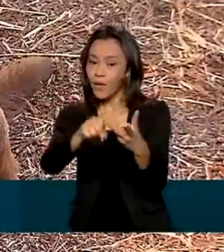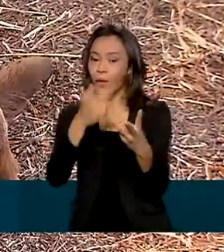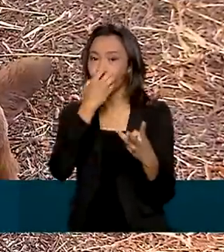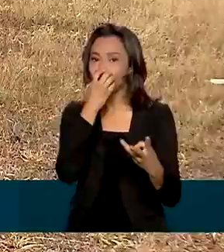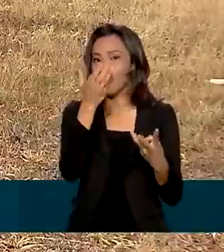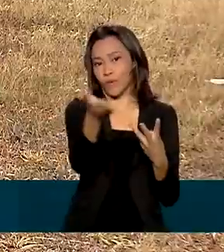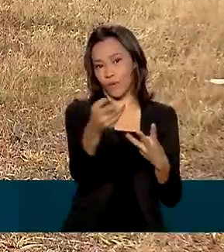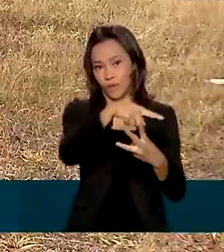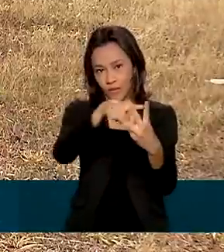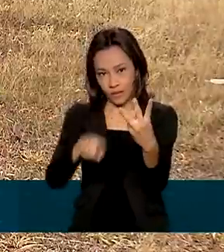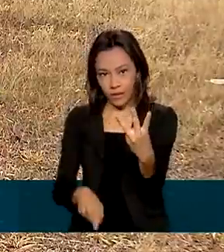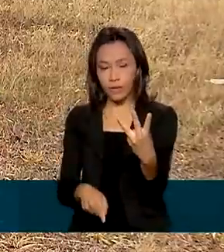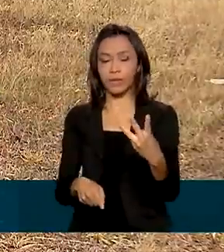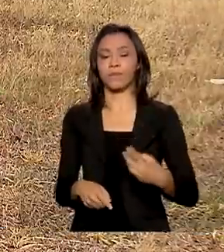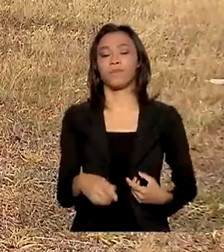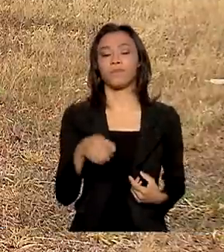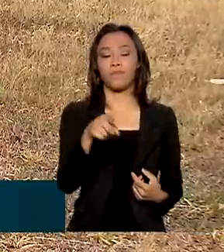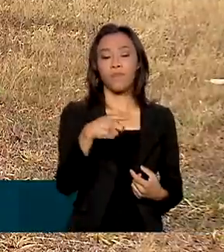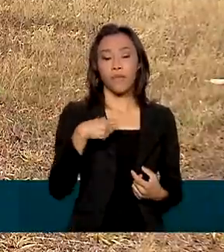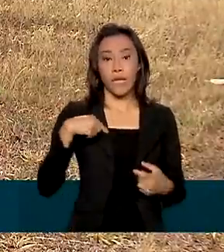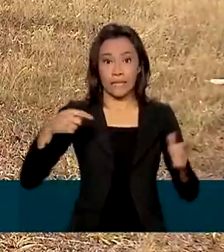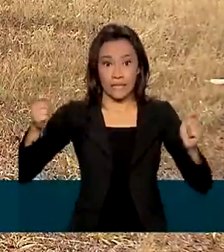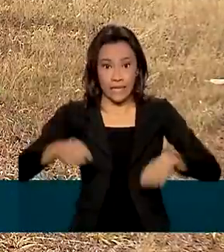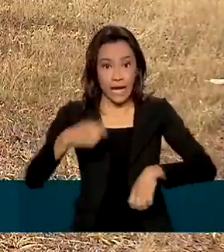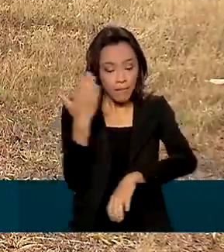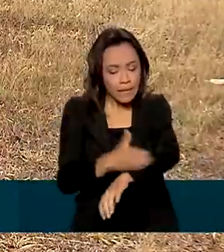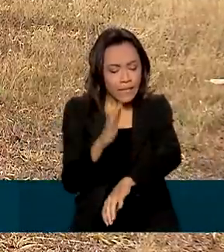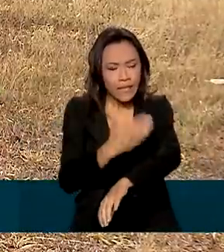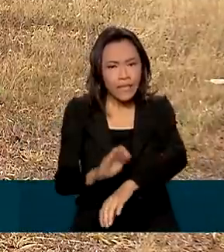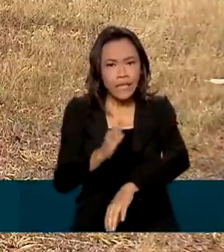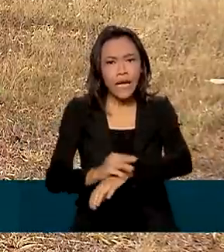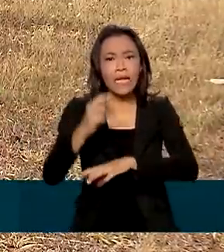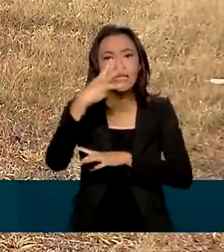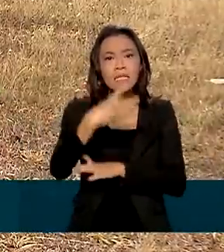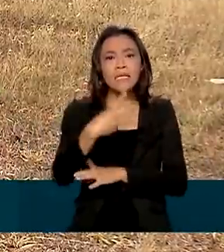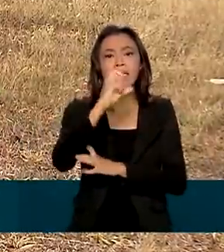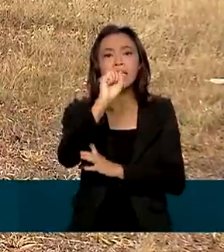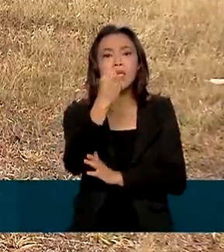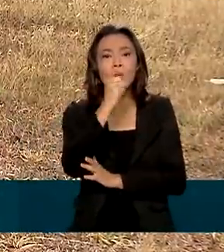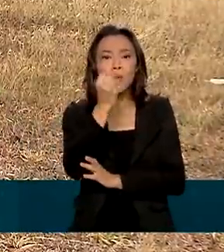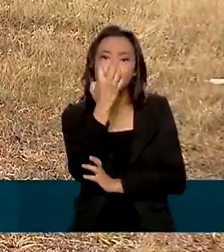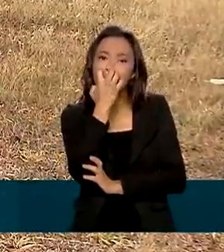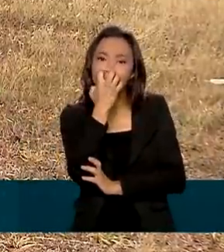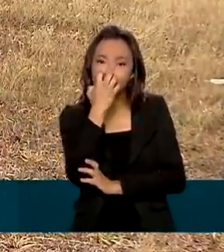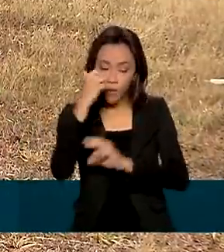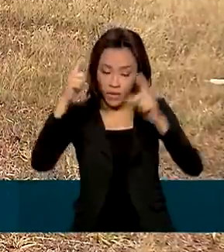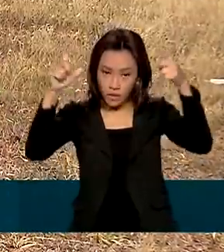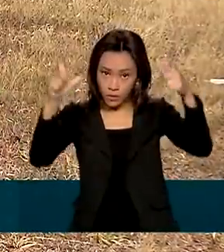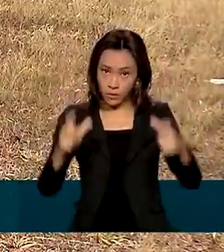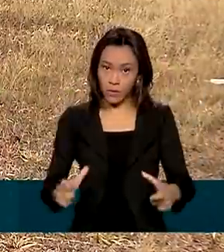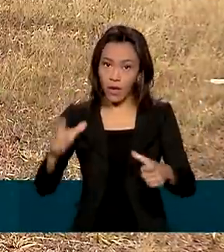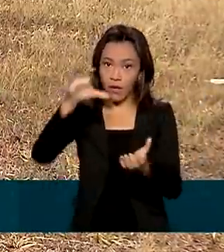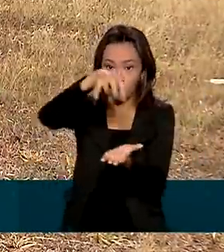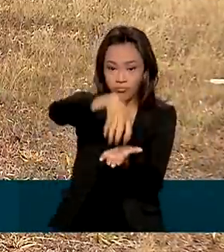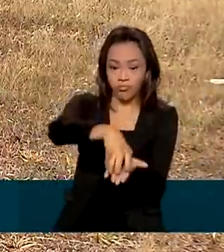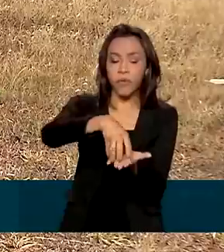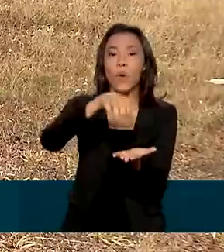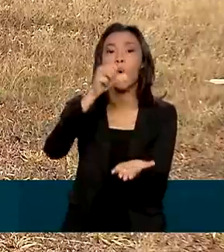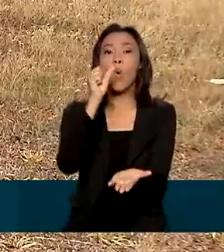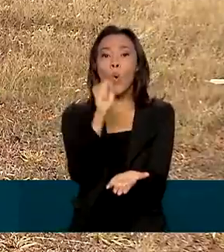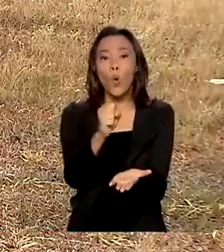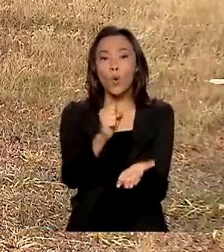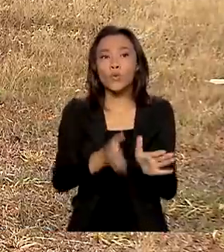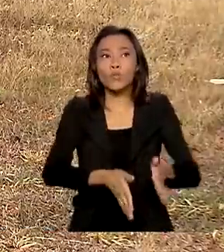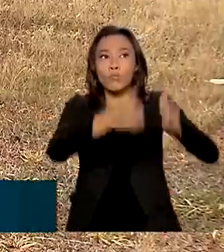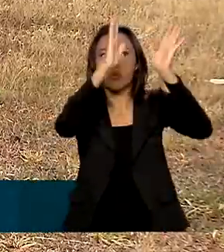que é labrador. Com capacidade para treinar 38 cães no mesmo ciclo, o centro vai reunir oito prédios, bem